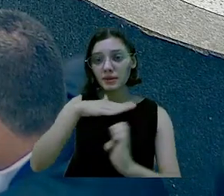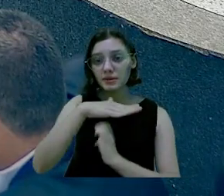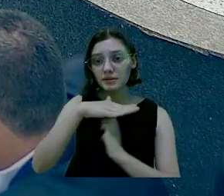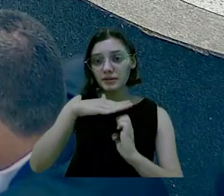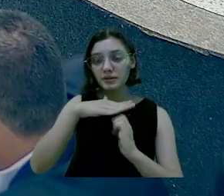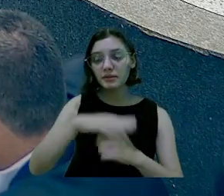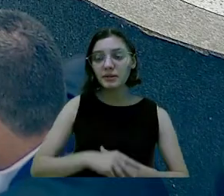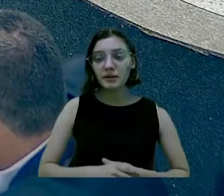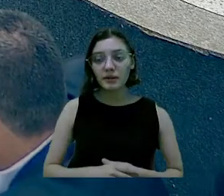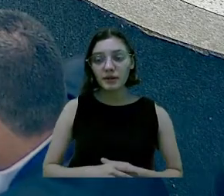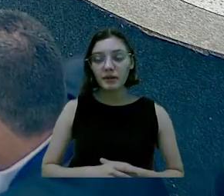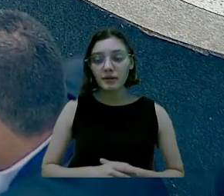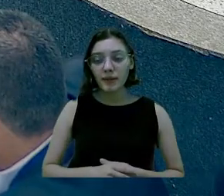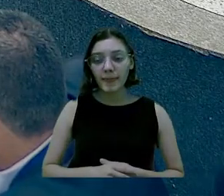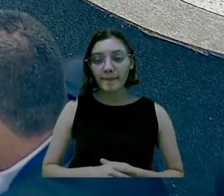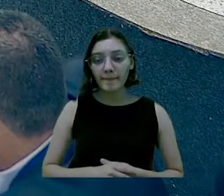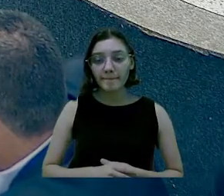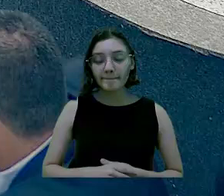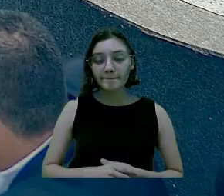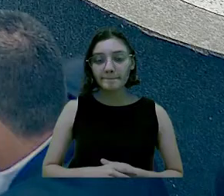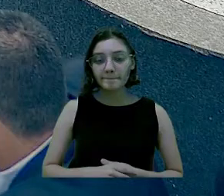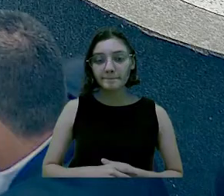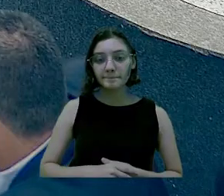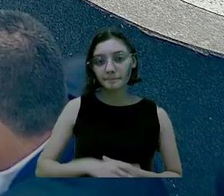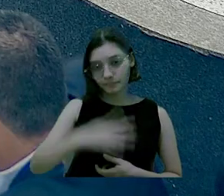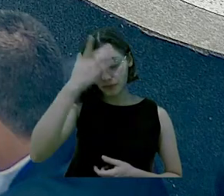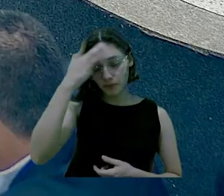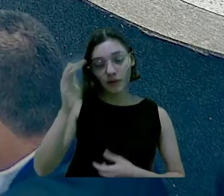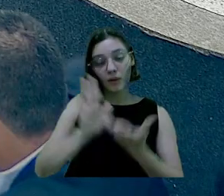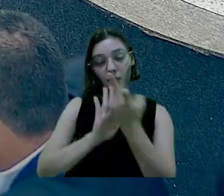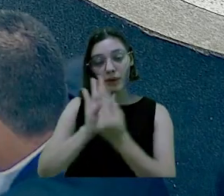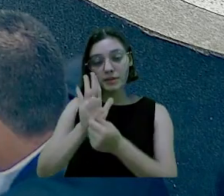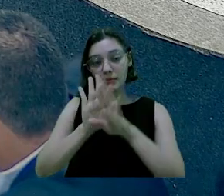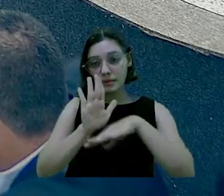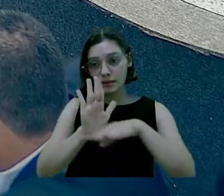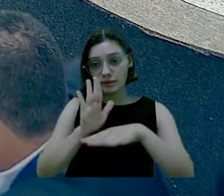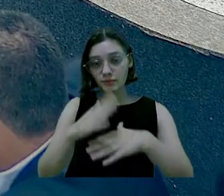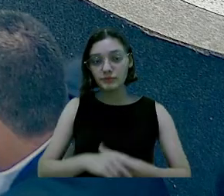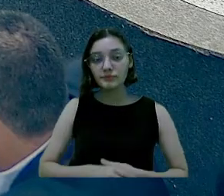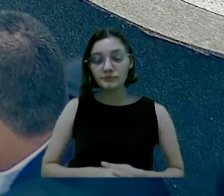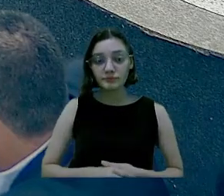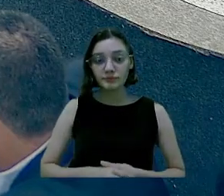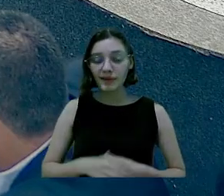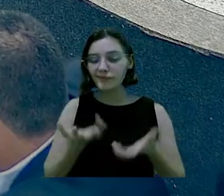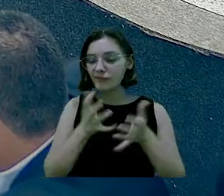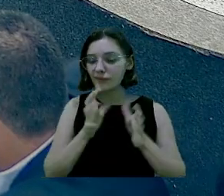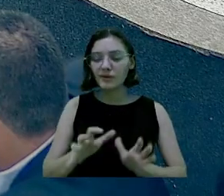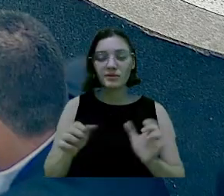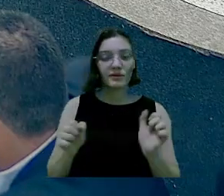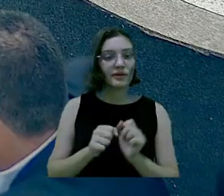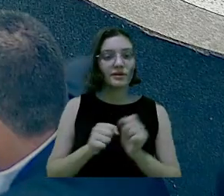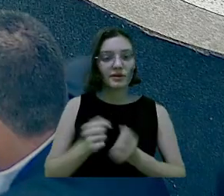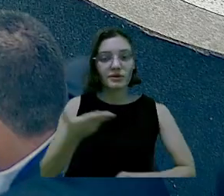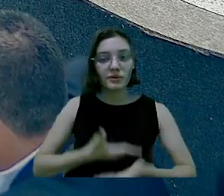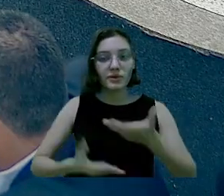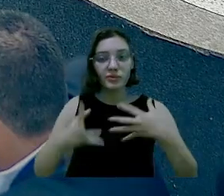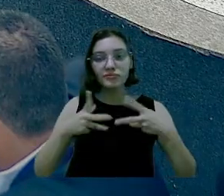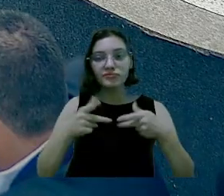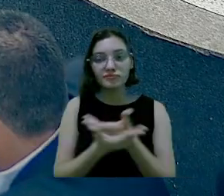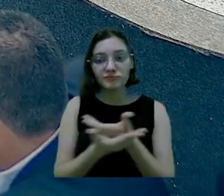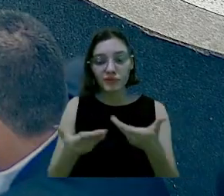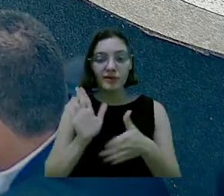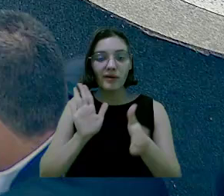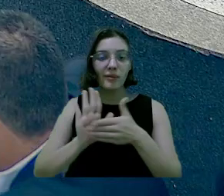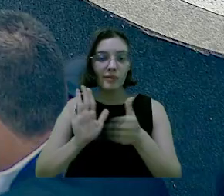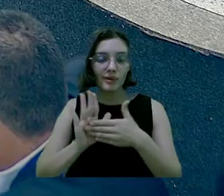empresa, daí, que ganhou um preço bem mais baixo do que as outras duas, não quis fazer o serviço,